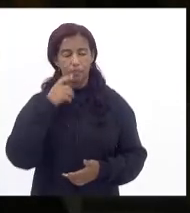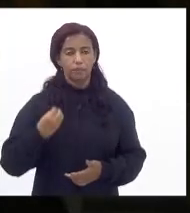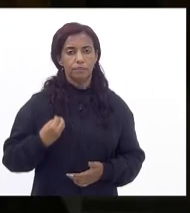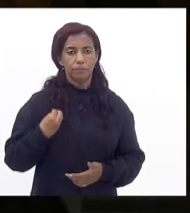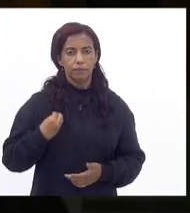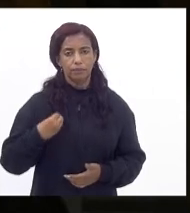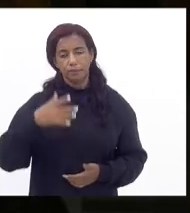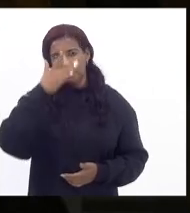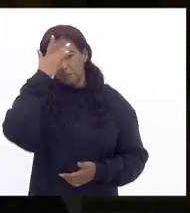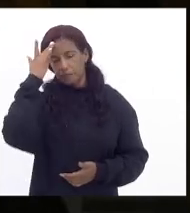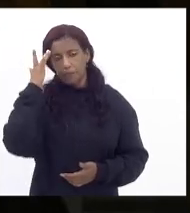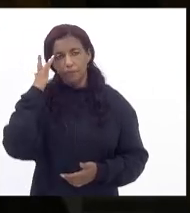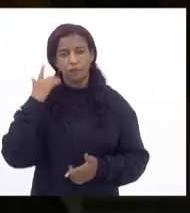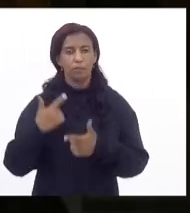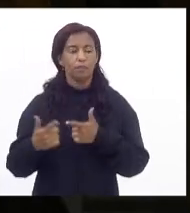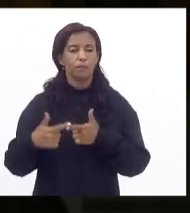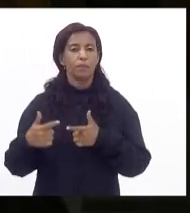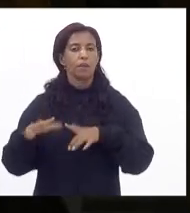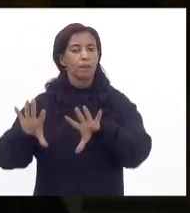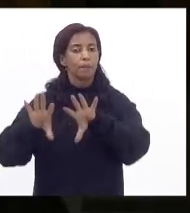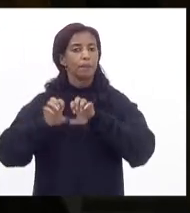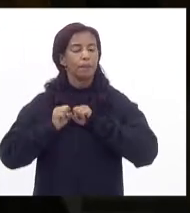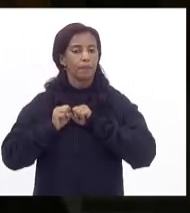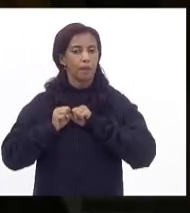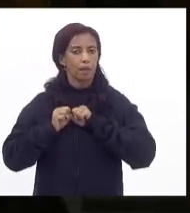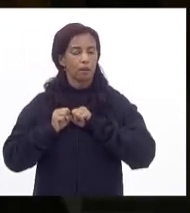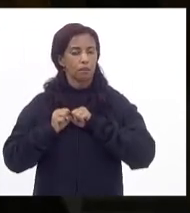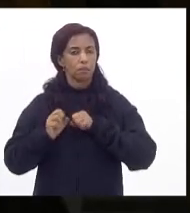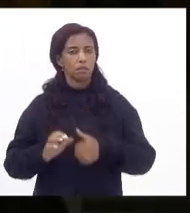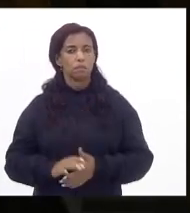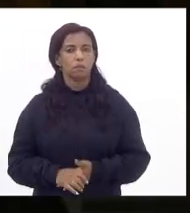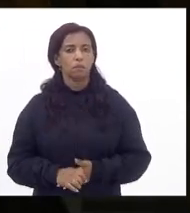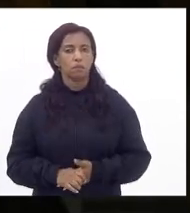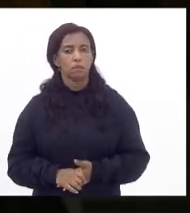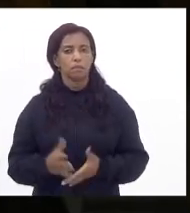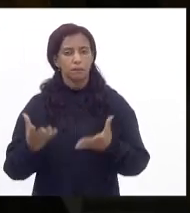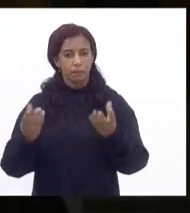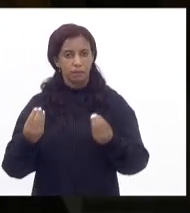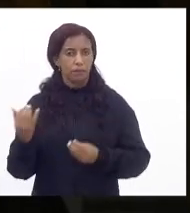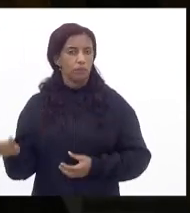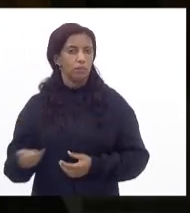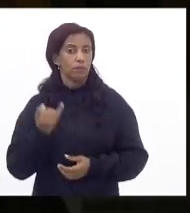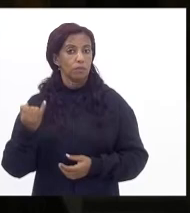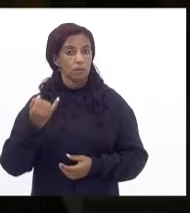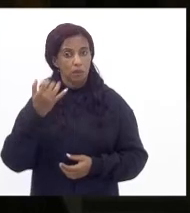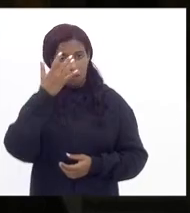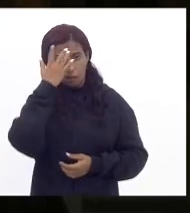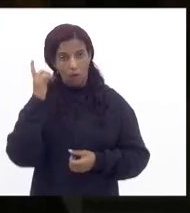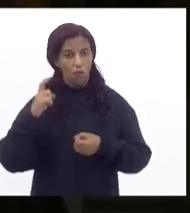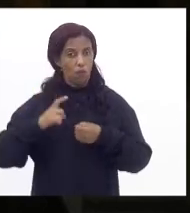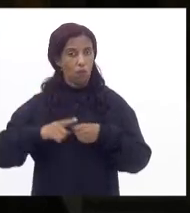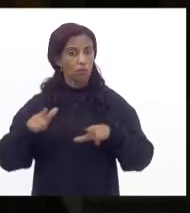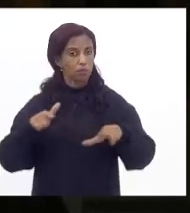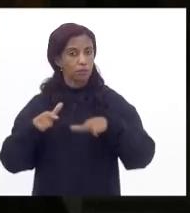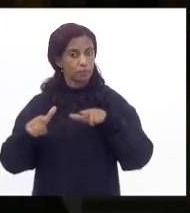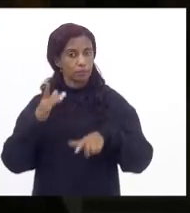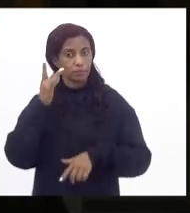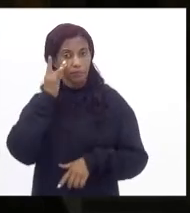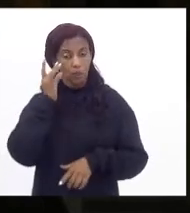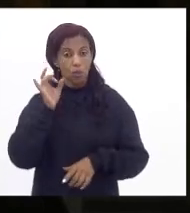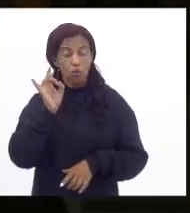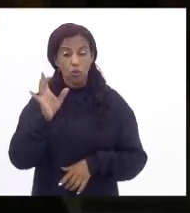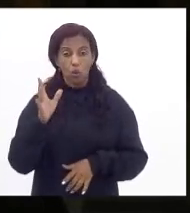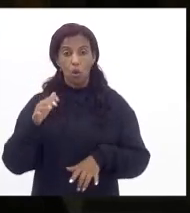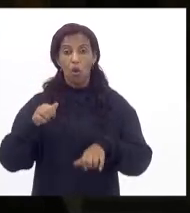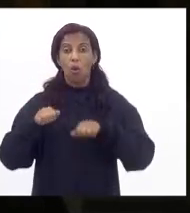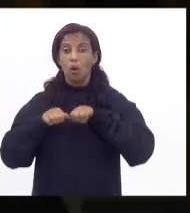para as pessoas que contraírem covid é muito importante que essas pessoas voltem a trabalhar presencialmente só quando a pandemia